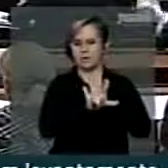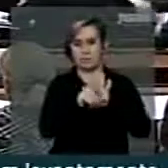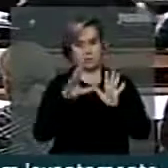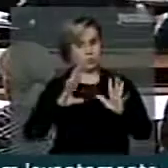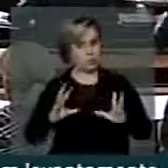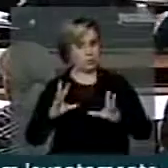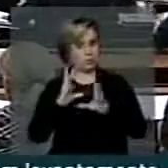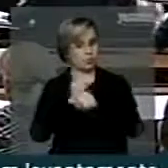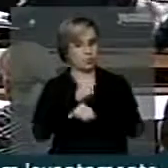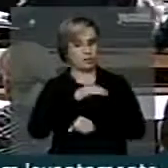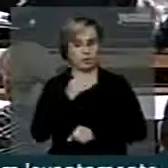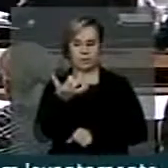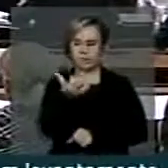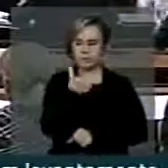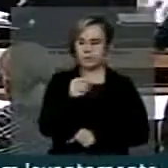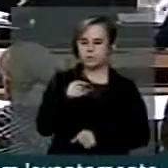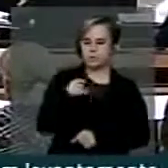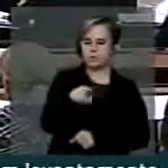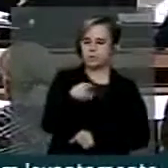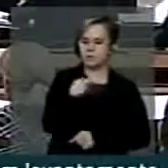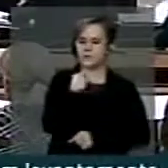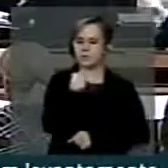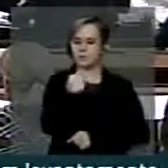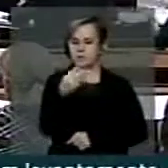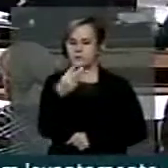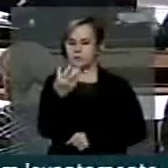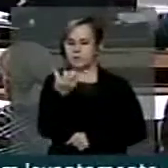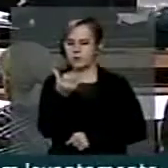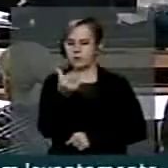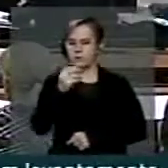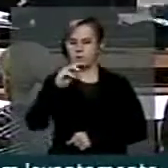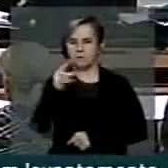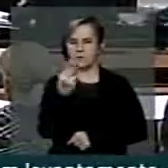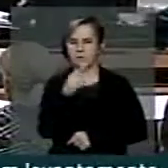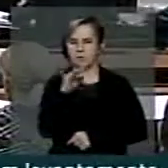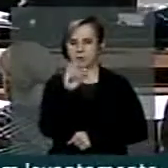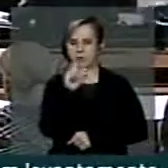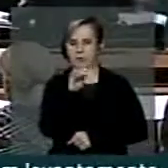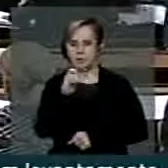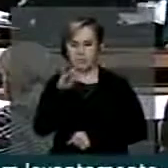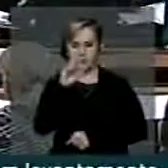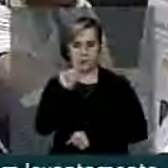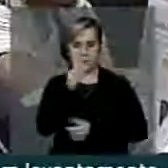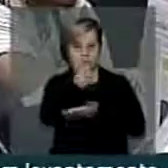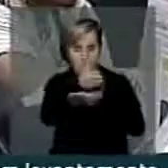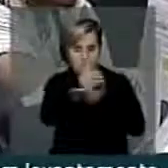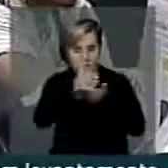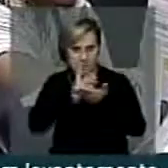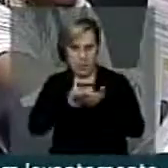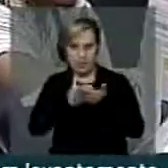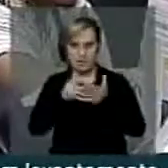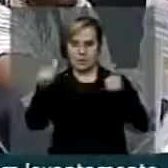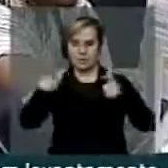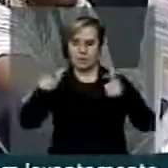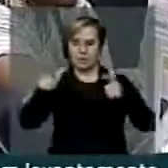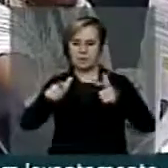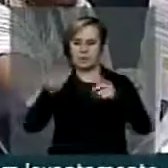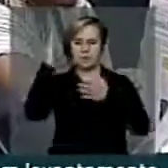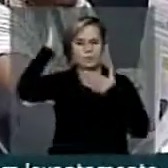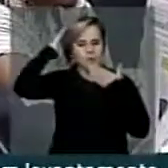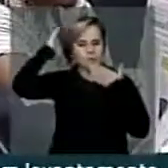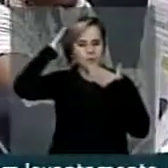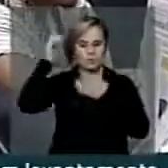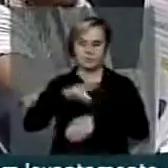eram 16.736 hectares, a metade da área que os caigangues tinham na região.